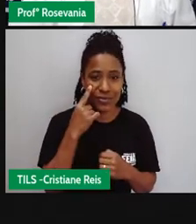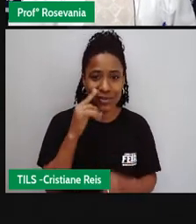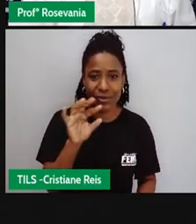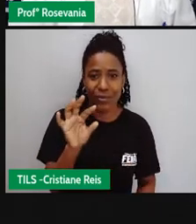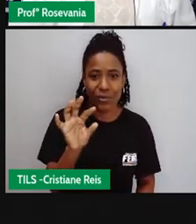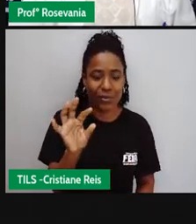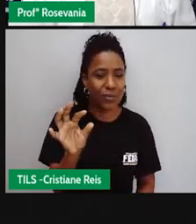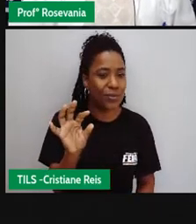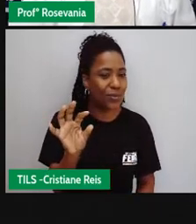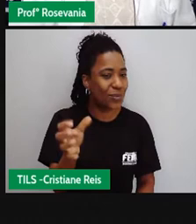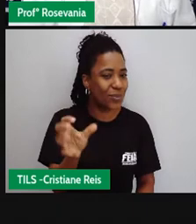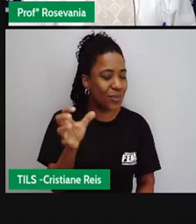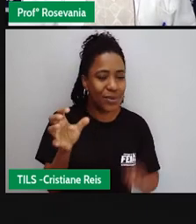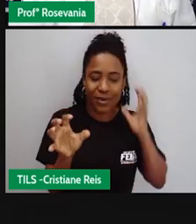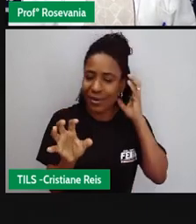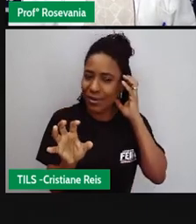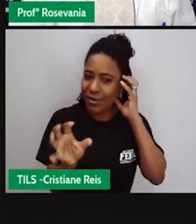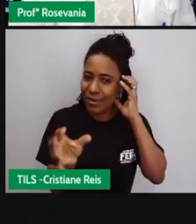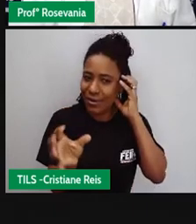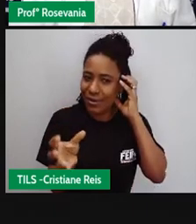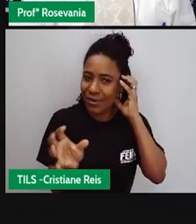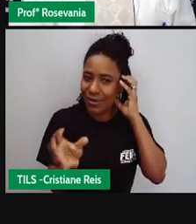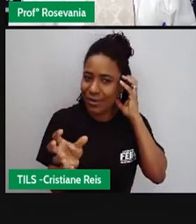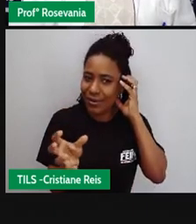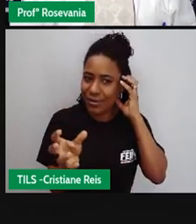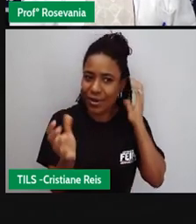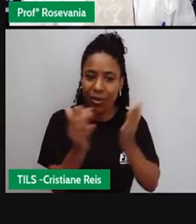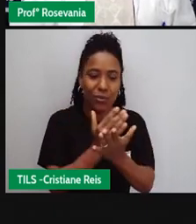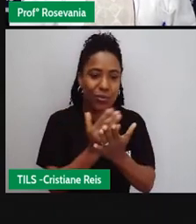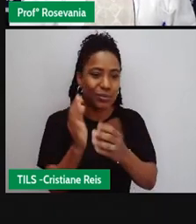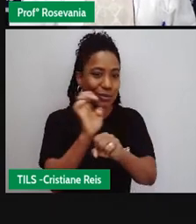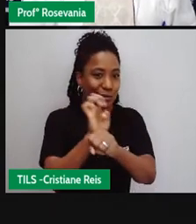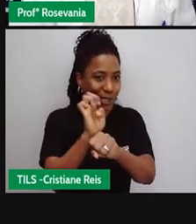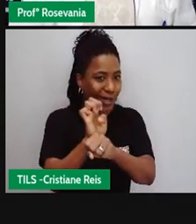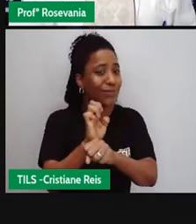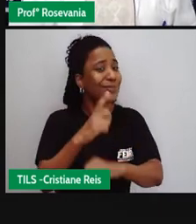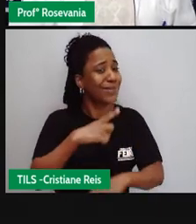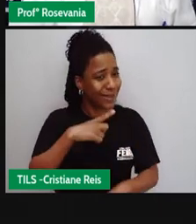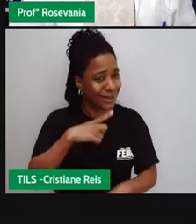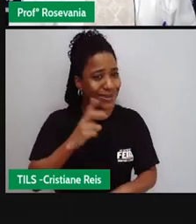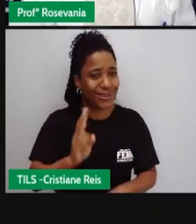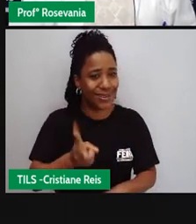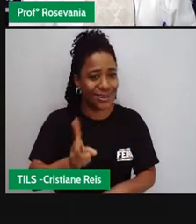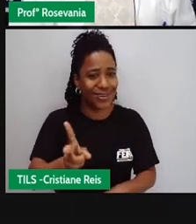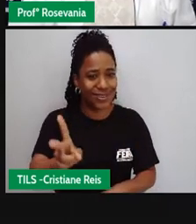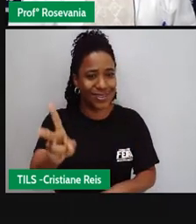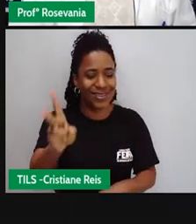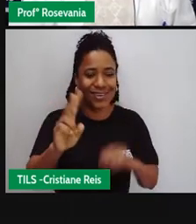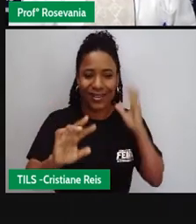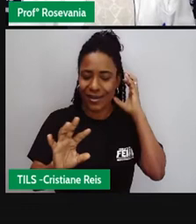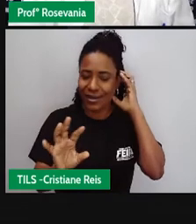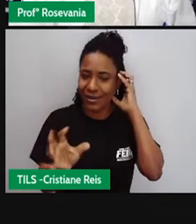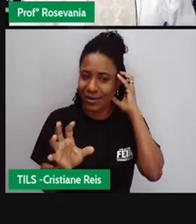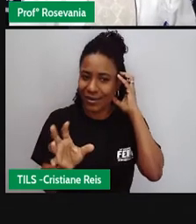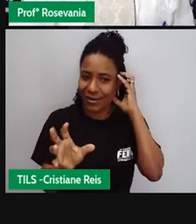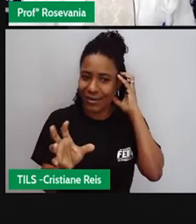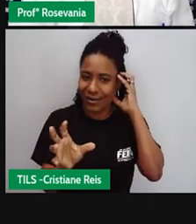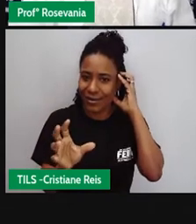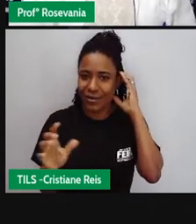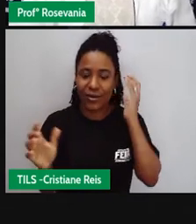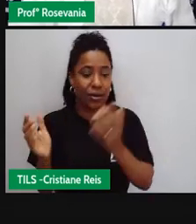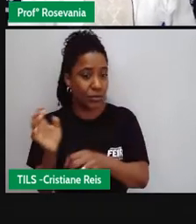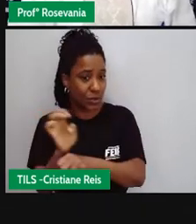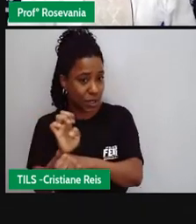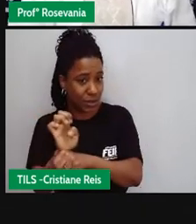percebe que alguns estados se mantêm essa característica e até quando vai para a televisão os estados também